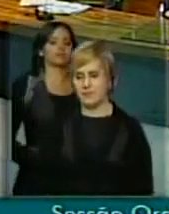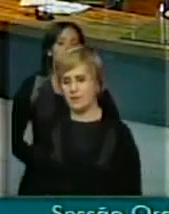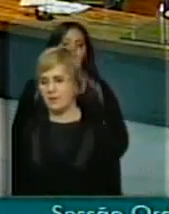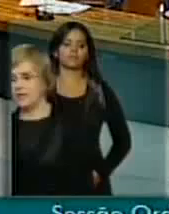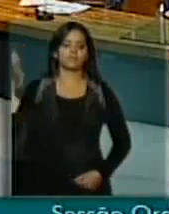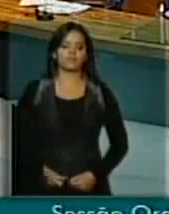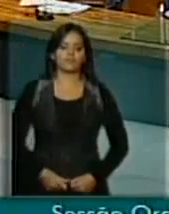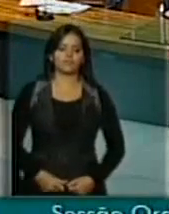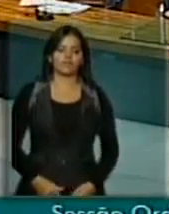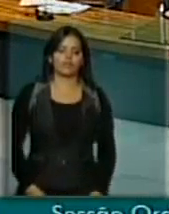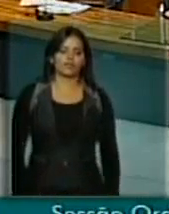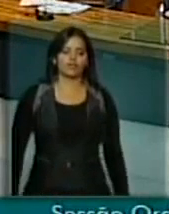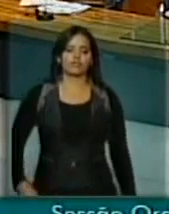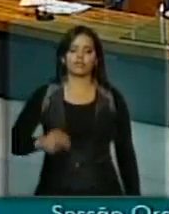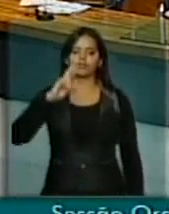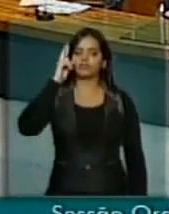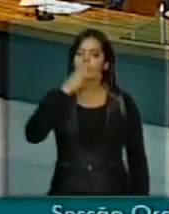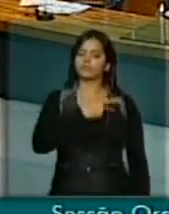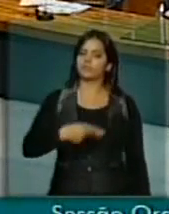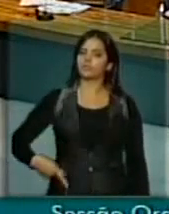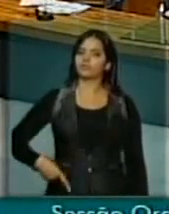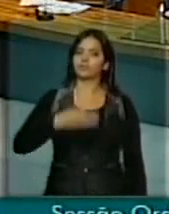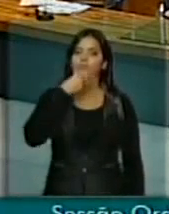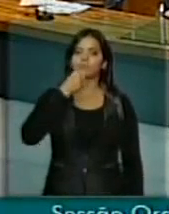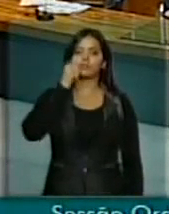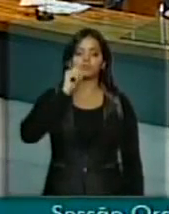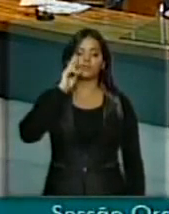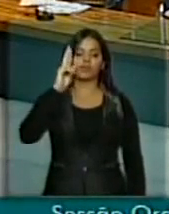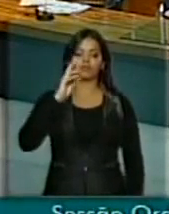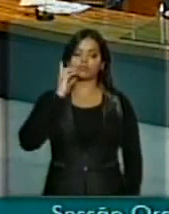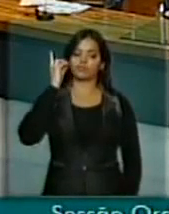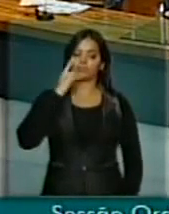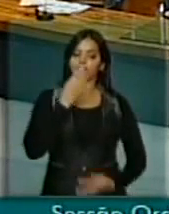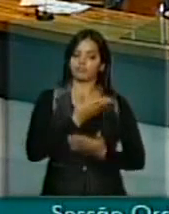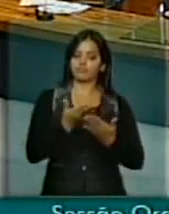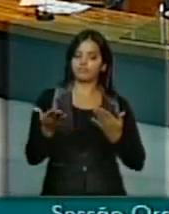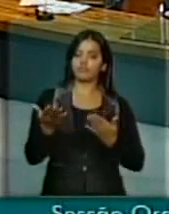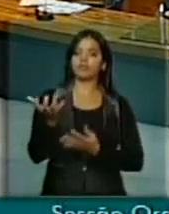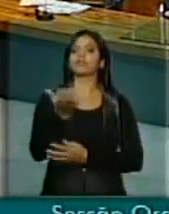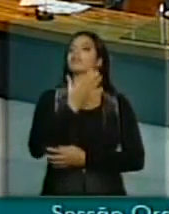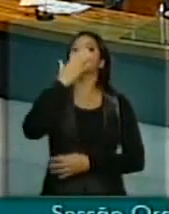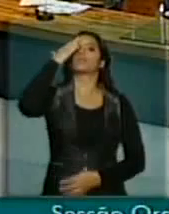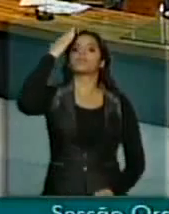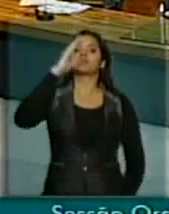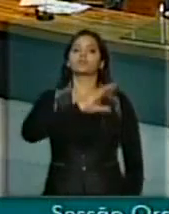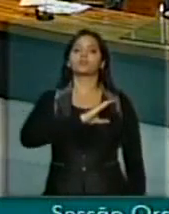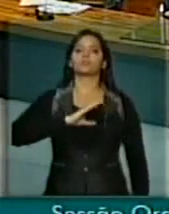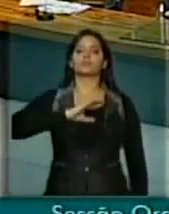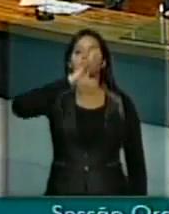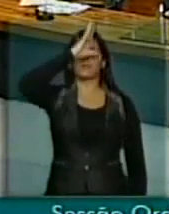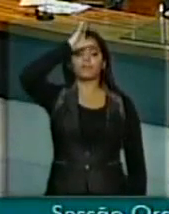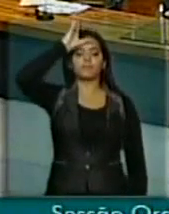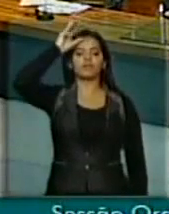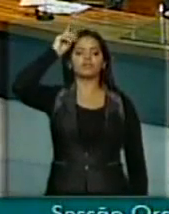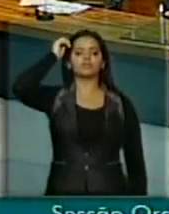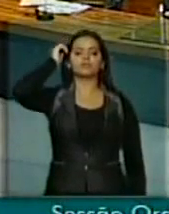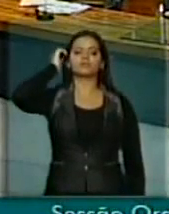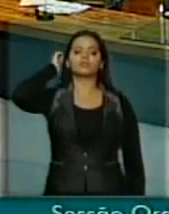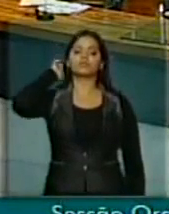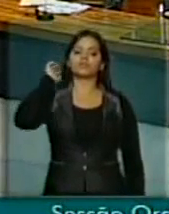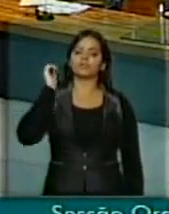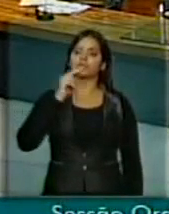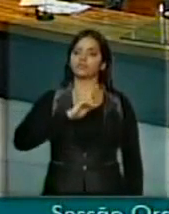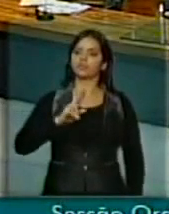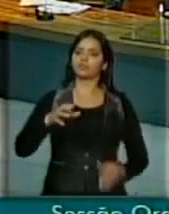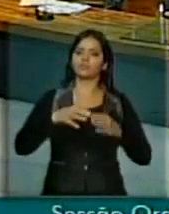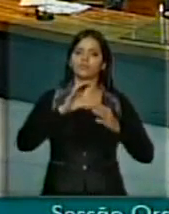Senhor Presidente, senhoras e senhores deputados, quero agradecer a Comissão da Amazônia e em nome da Comissão da